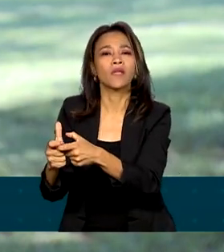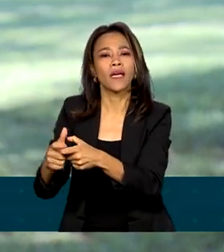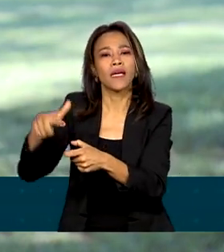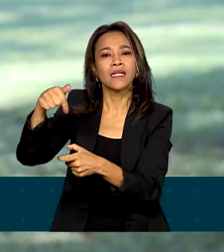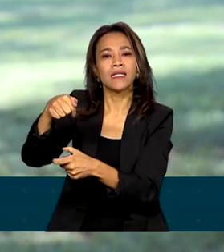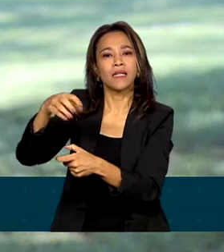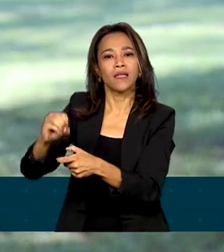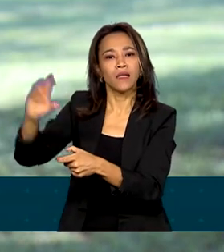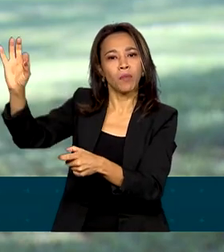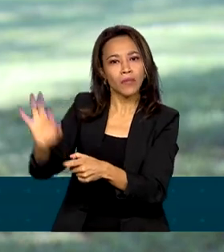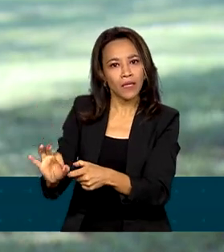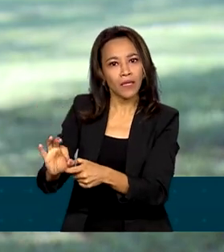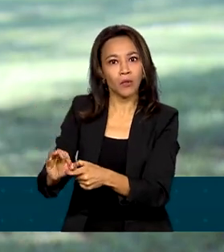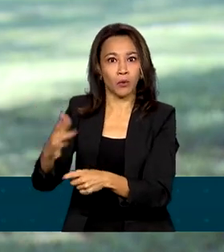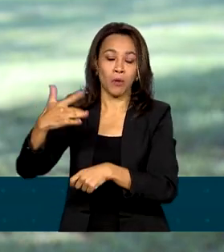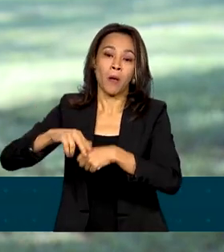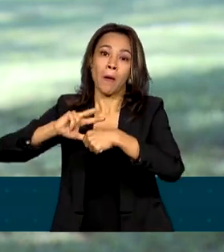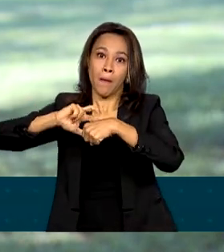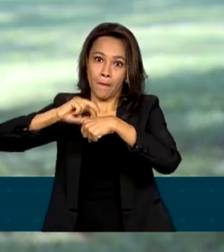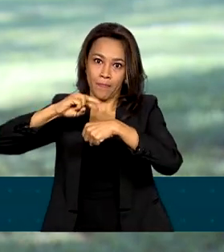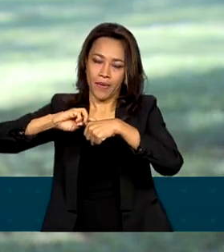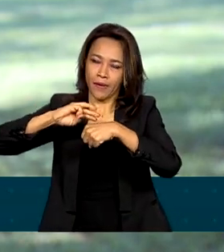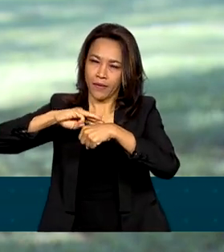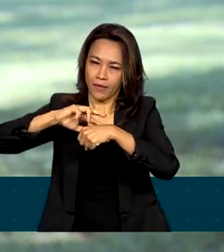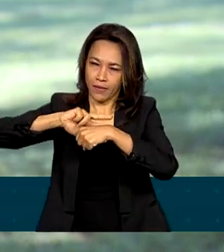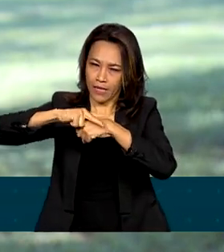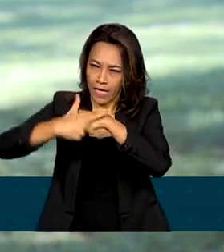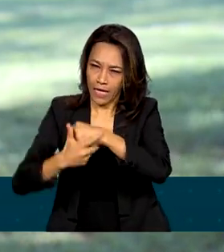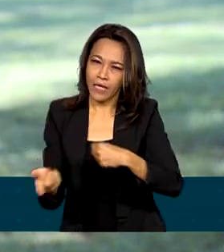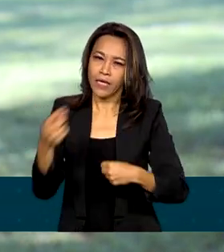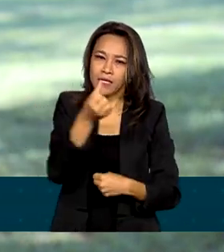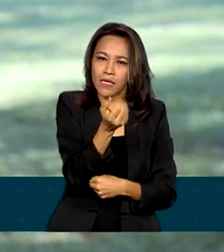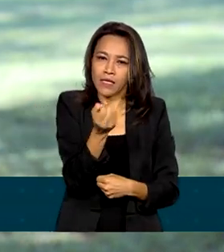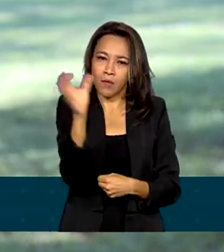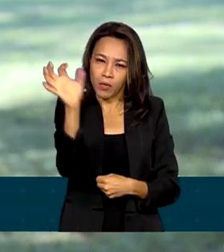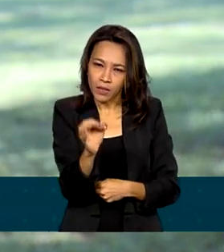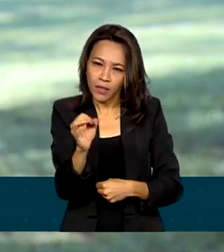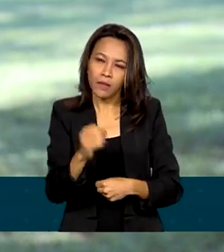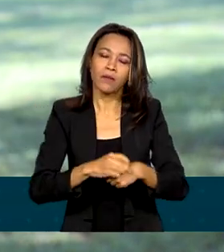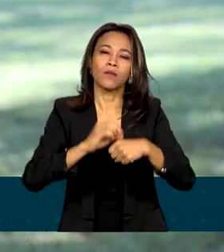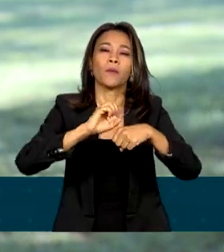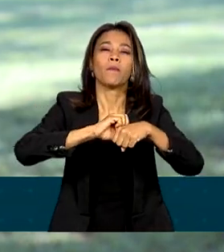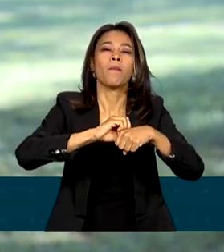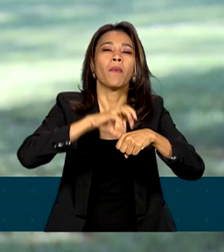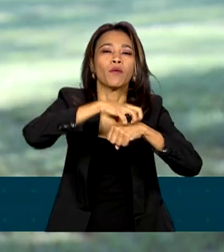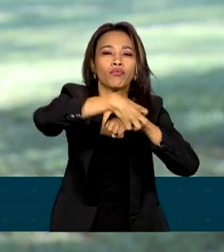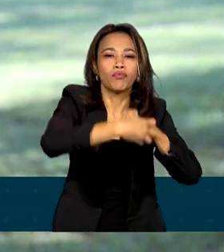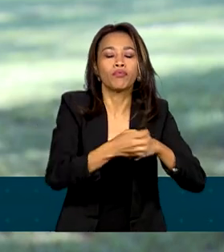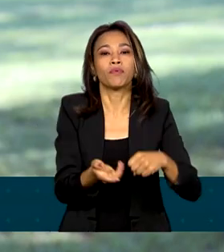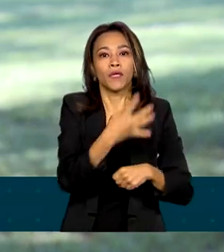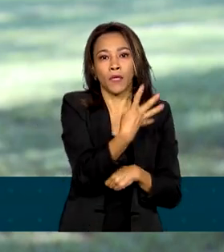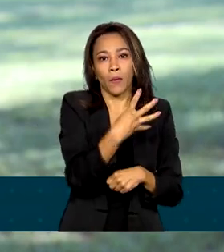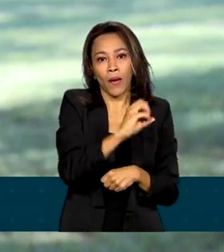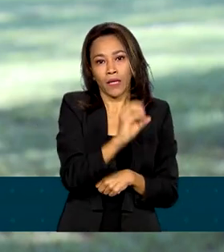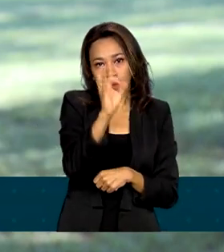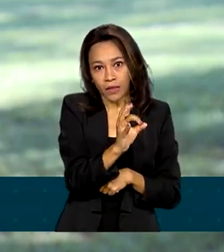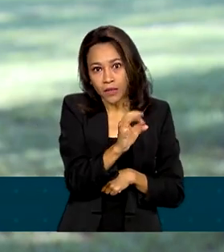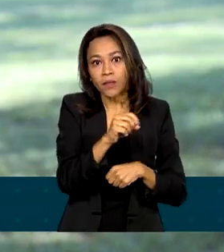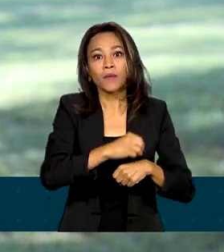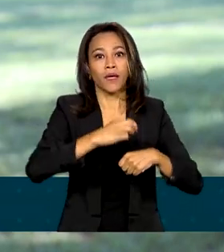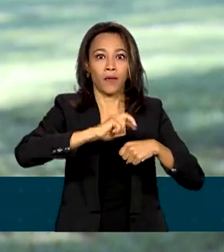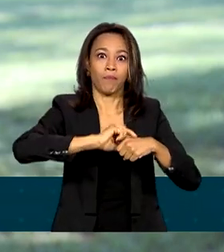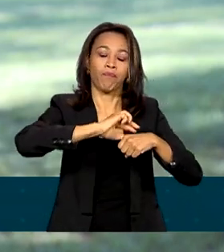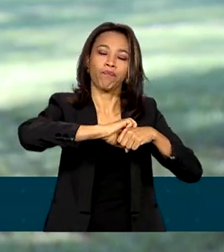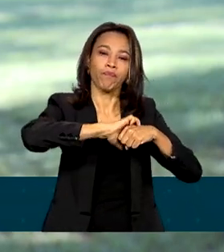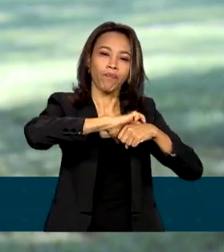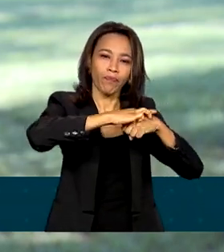70% para dengue, 60% para chikungunya e 40% para zika. A ideia agora